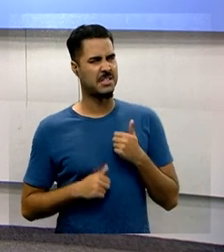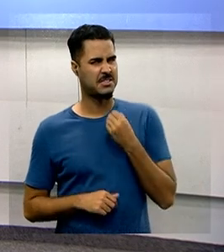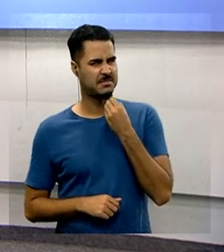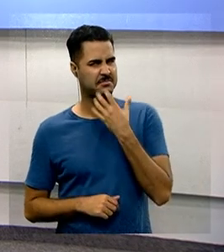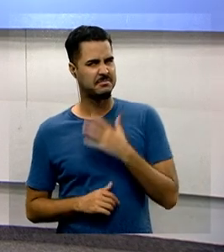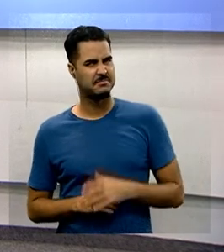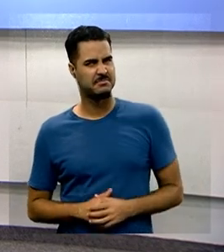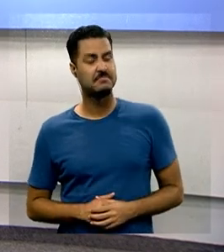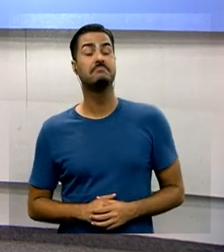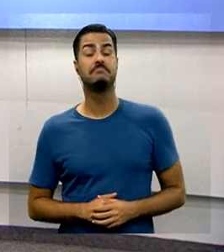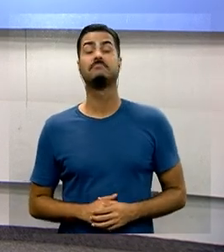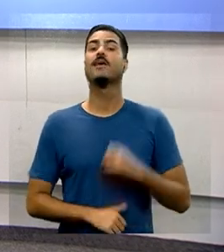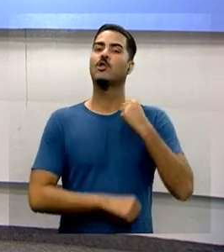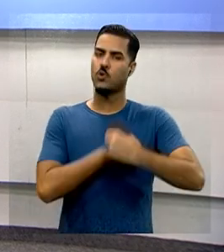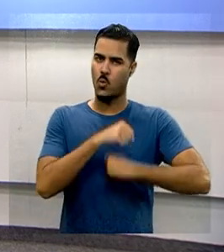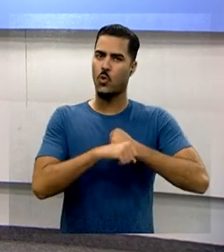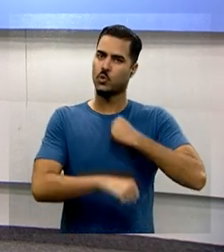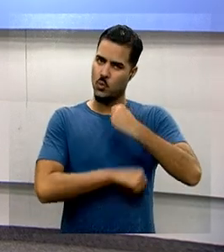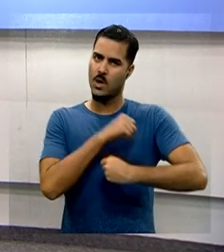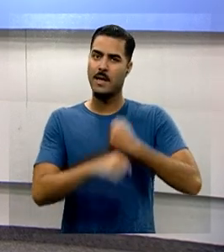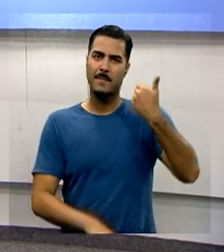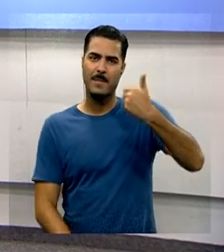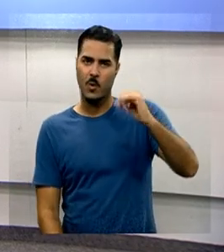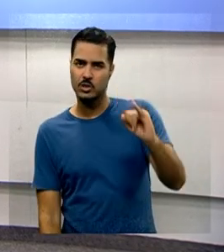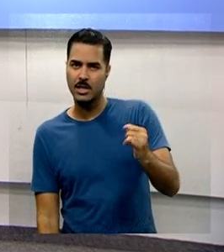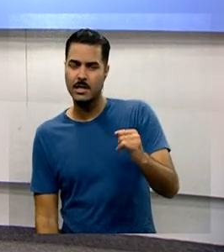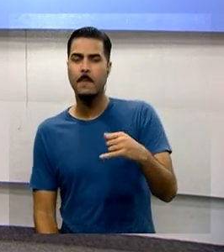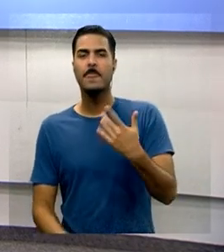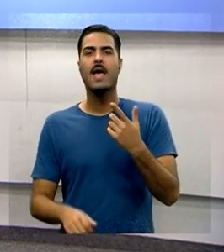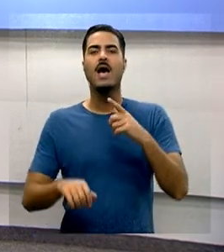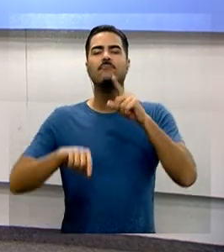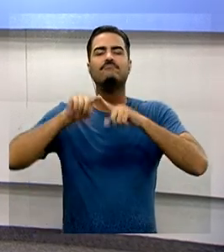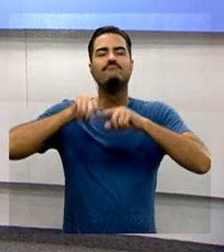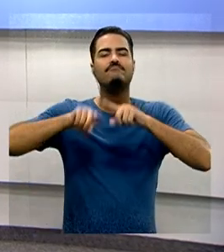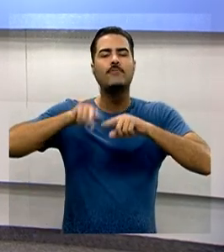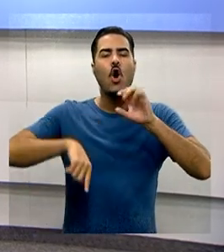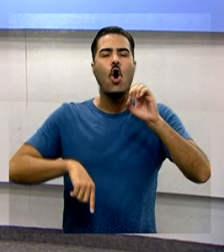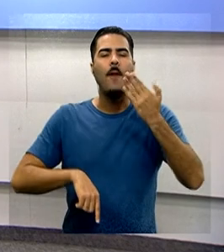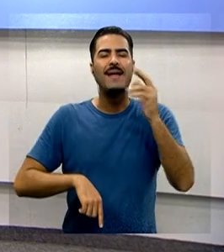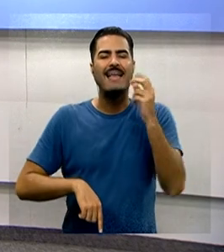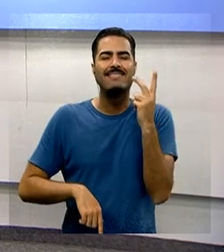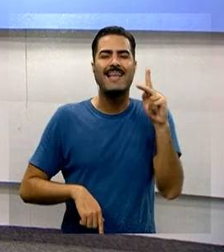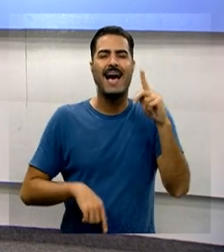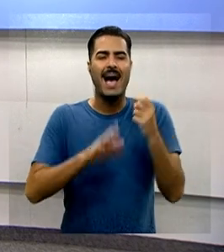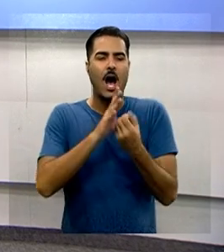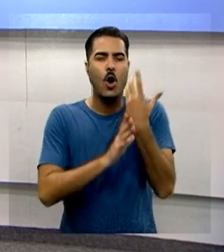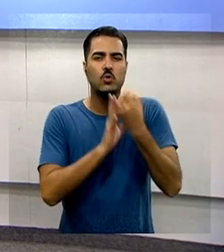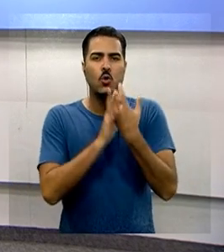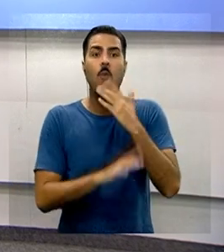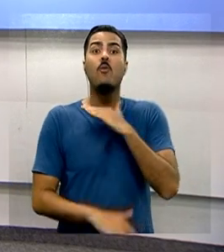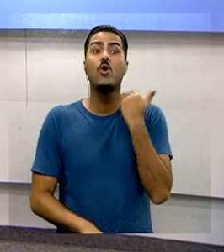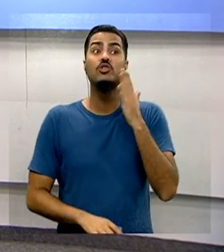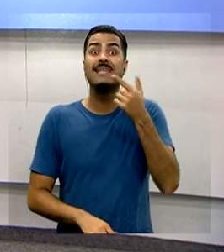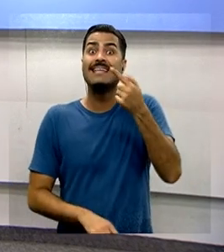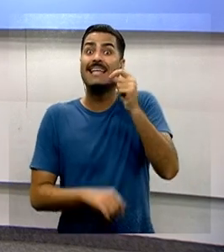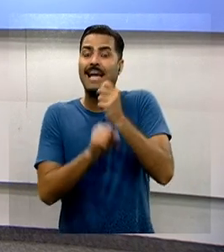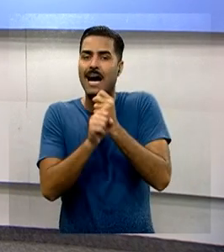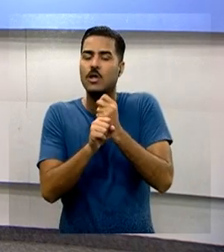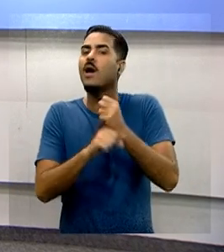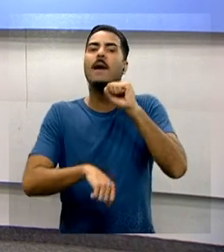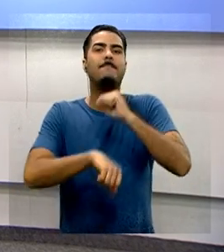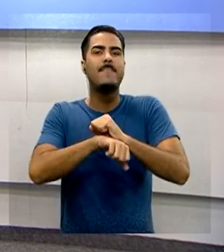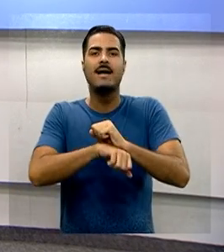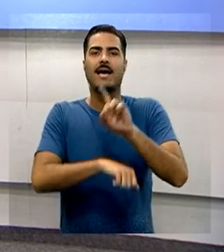Todos os anos, no primeiro dia de janeiro, obras de autores que morreram há 70 anos deixam de estar sob a proteção de direitos